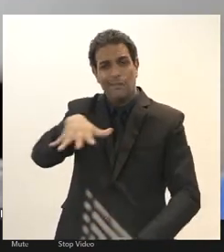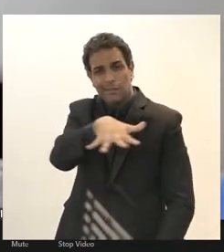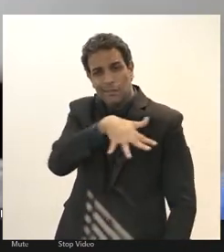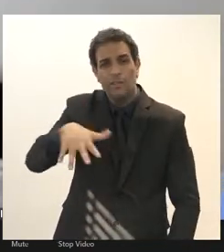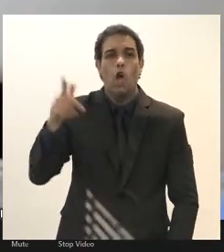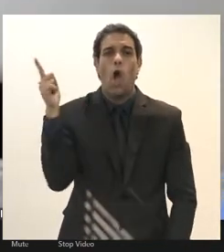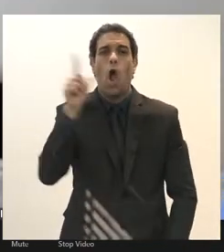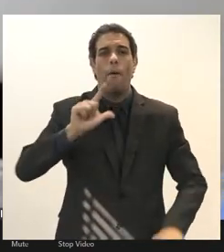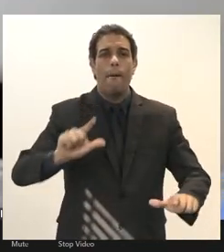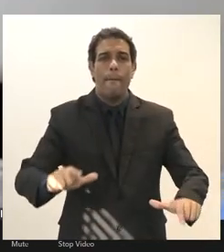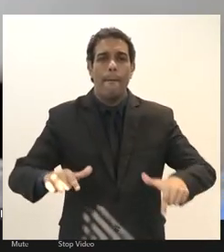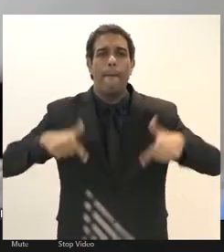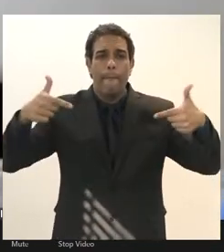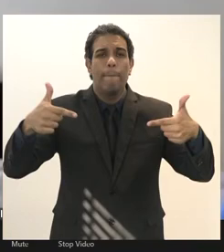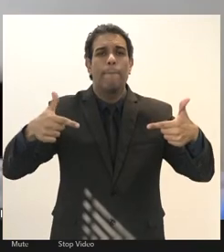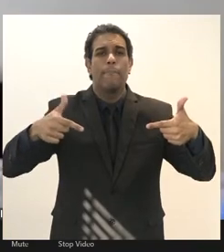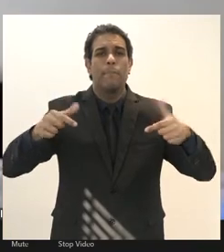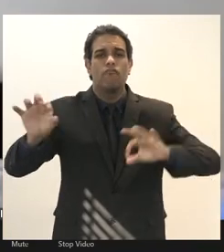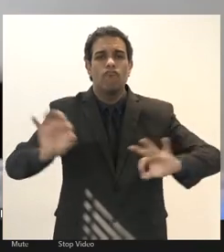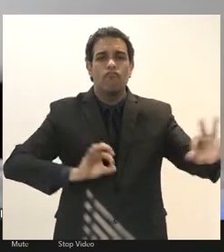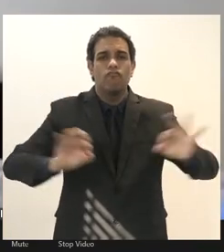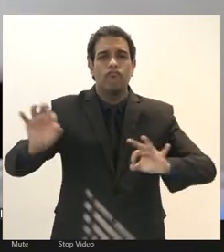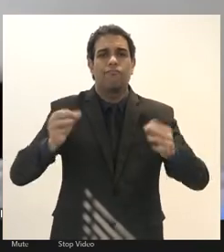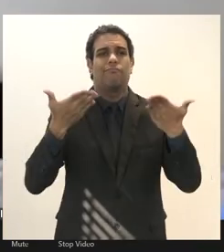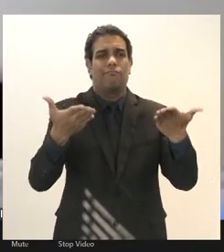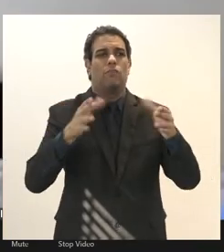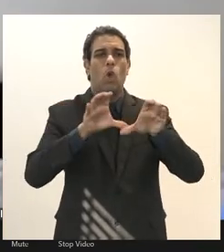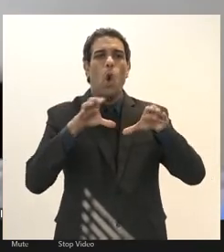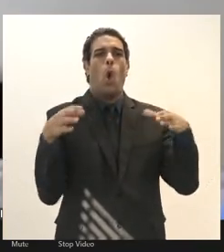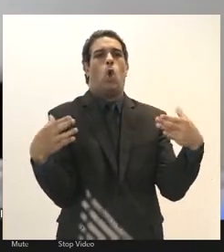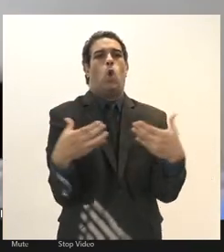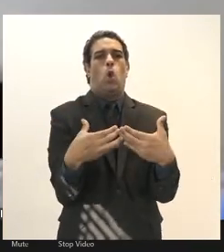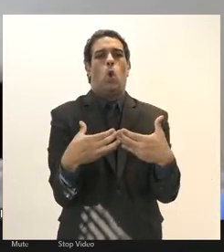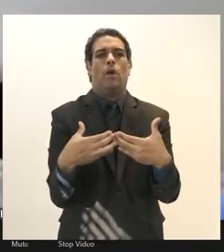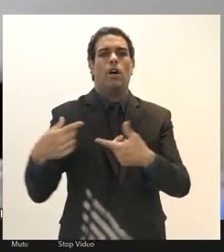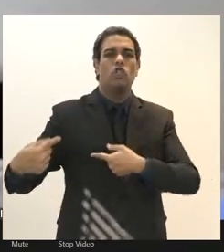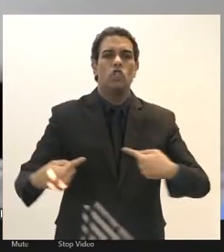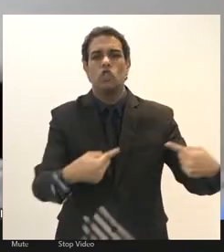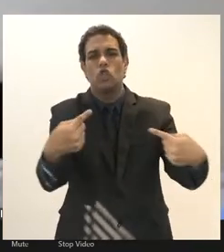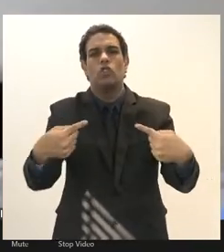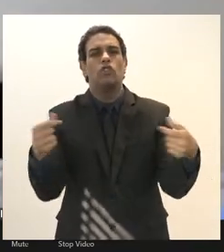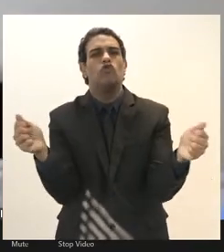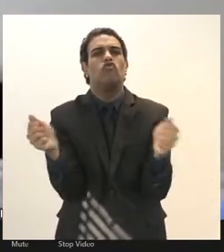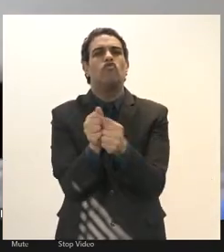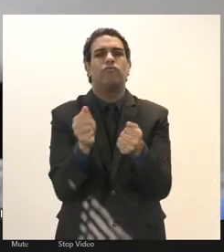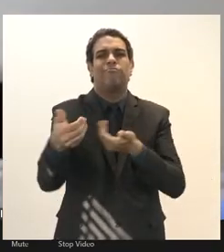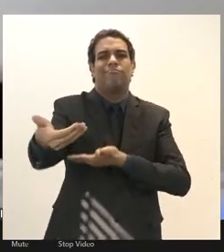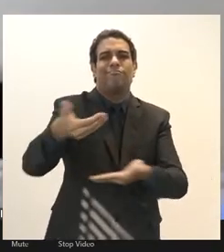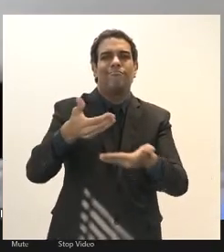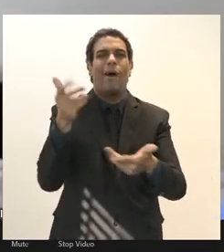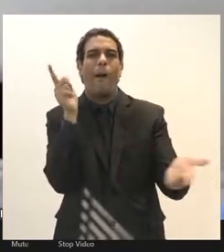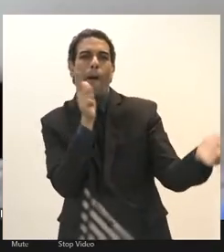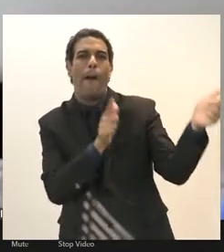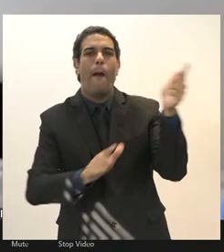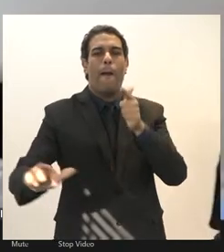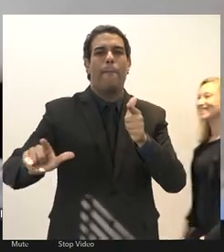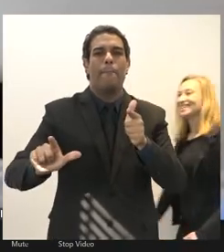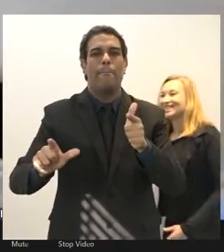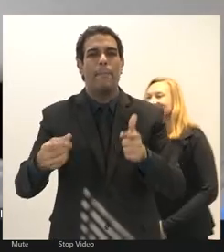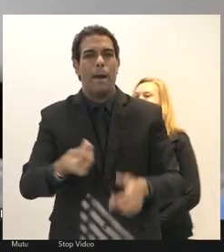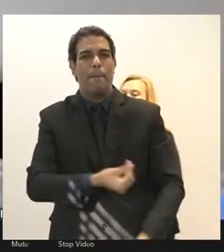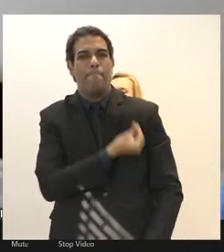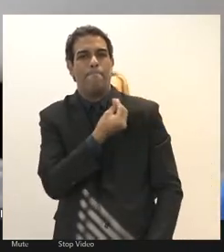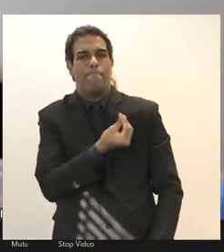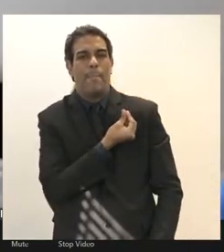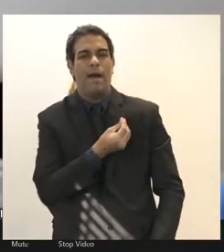ativamente da organização desses atos temos discutido com a nossa base mobilizado os servidores para participar